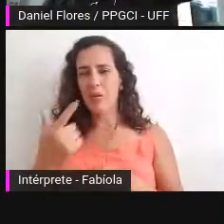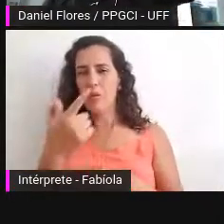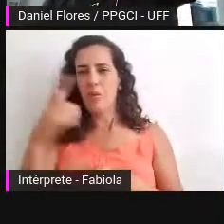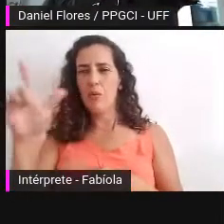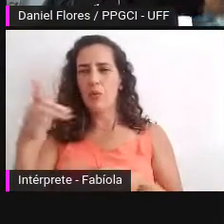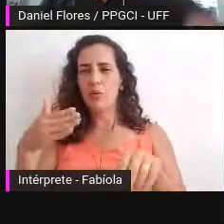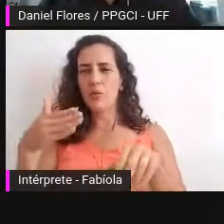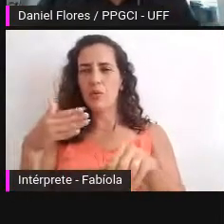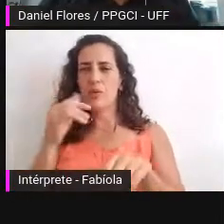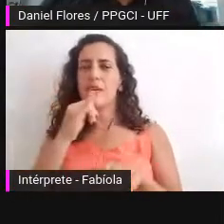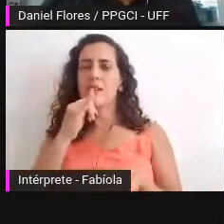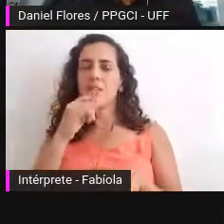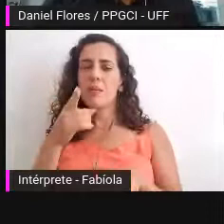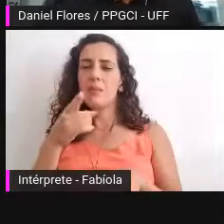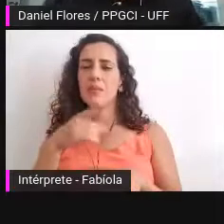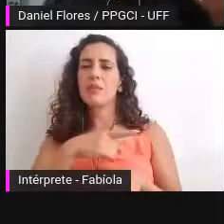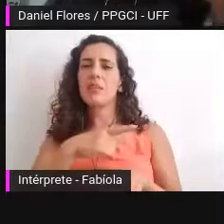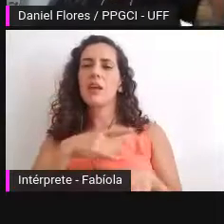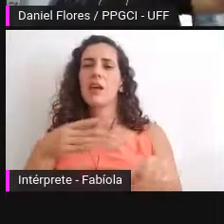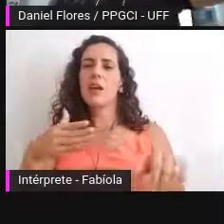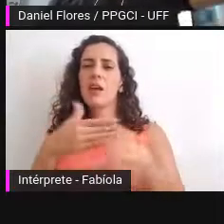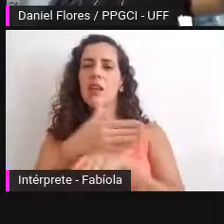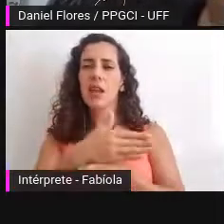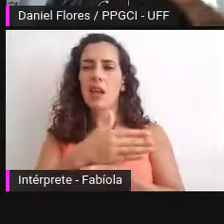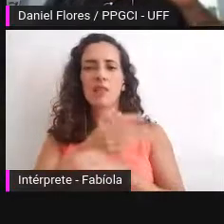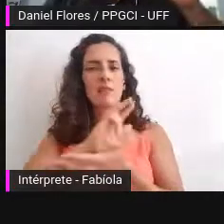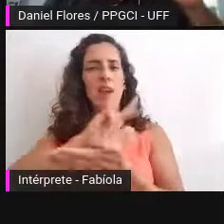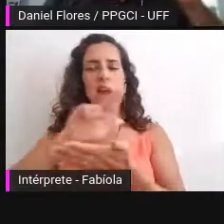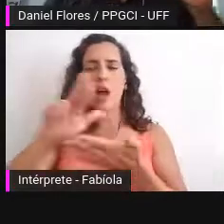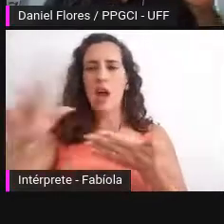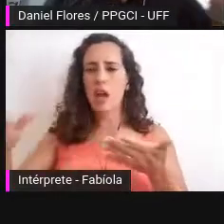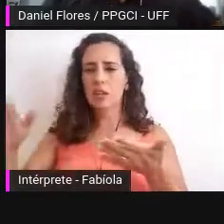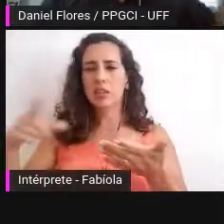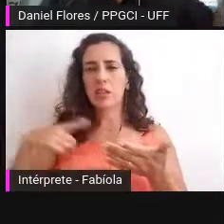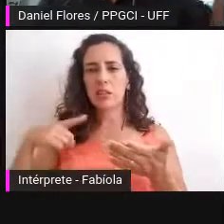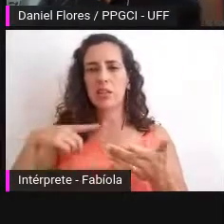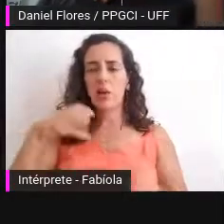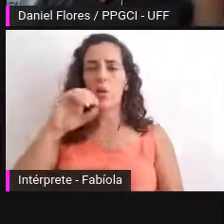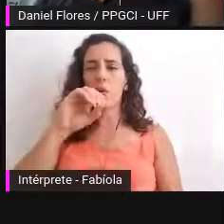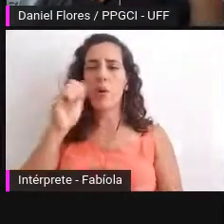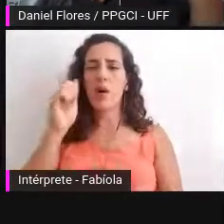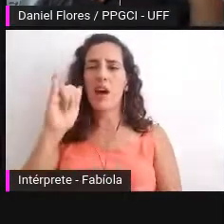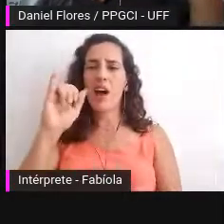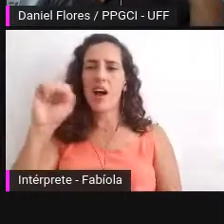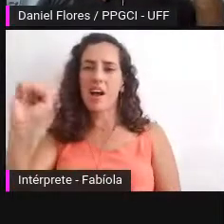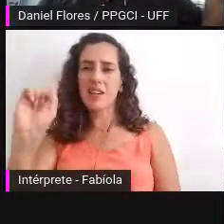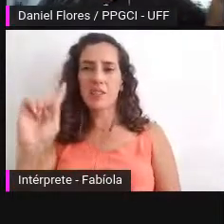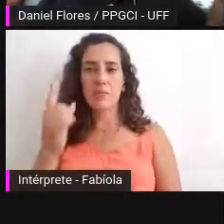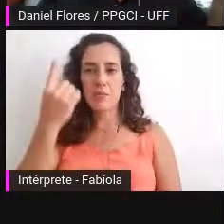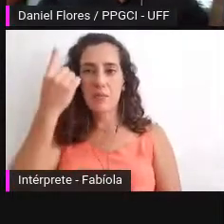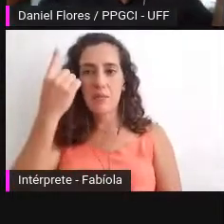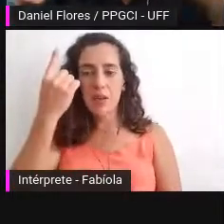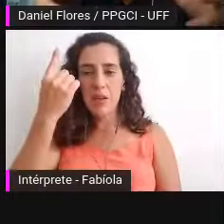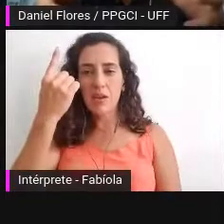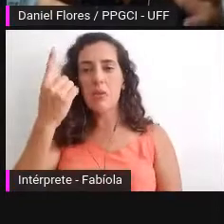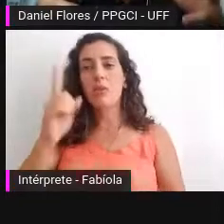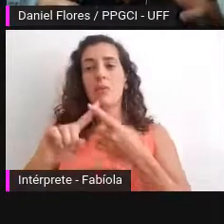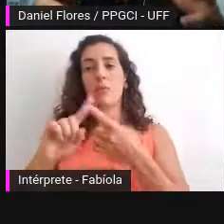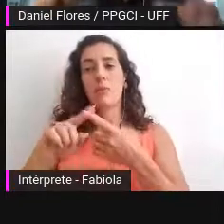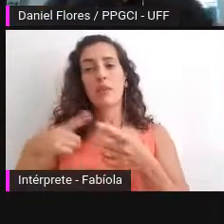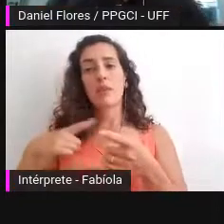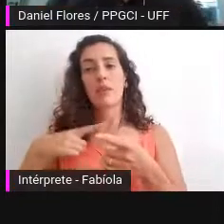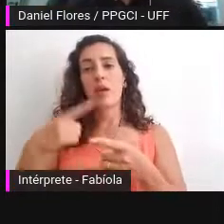tenho um primary OAS e eu tenho um OAS secundário entrando numa